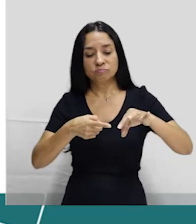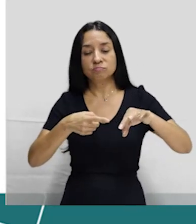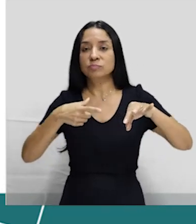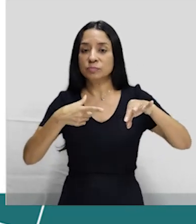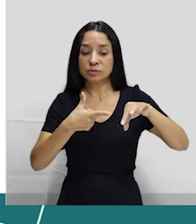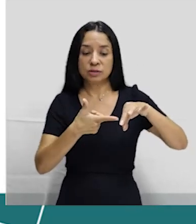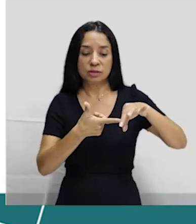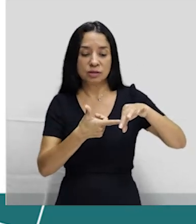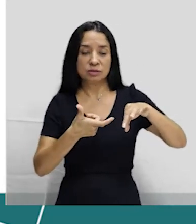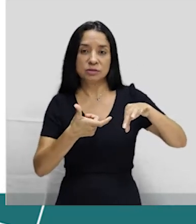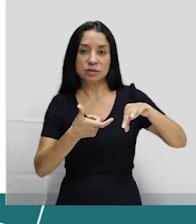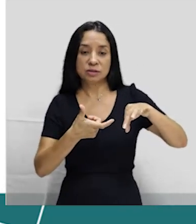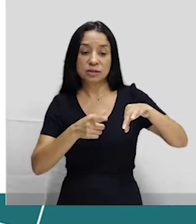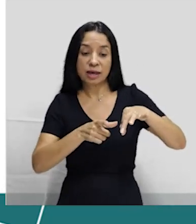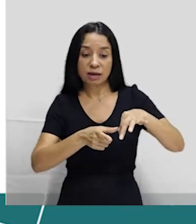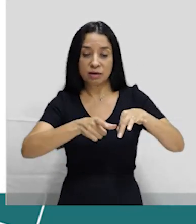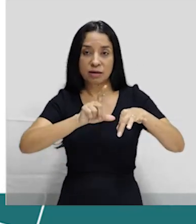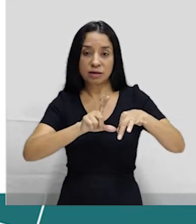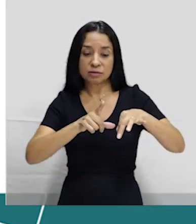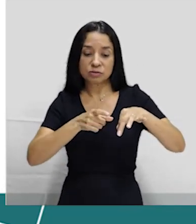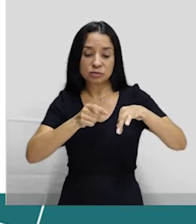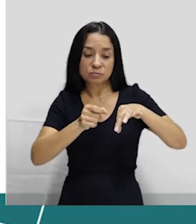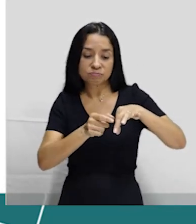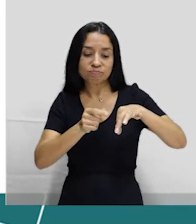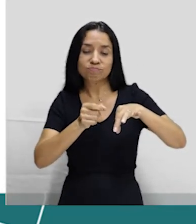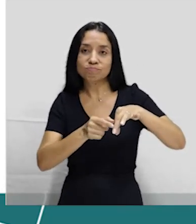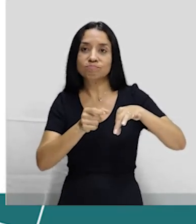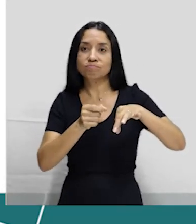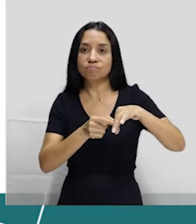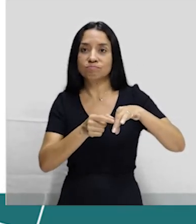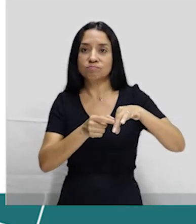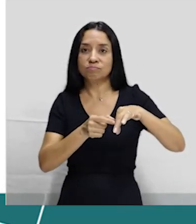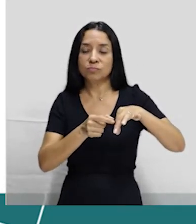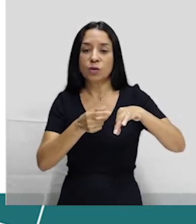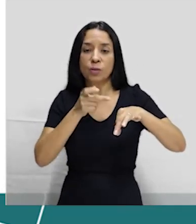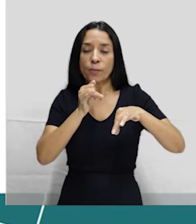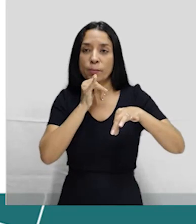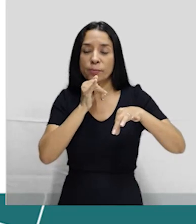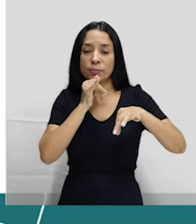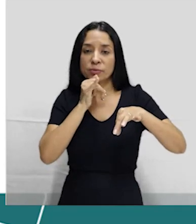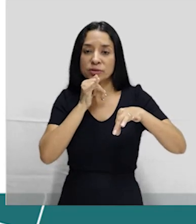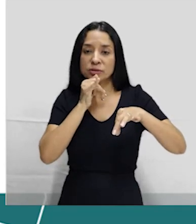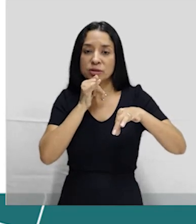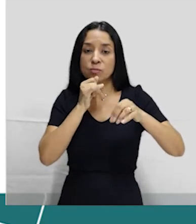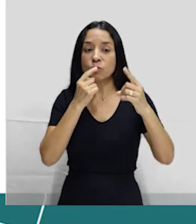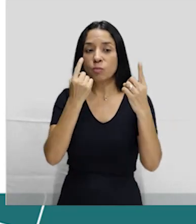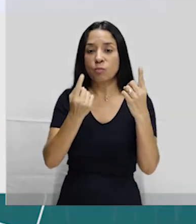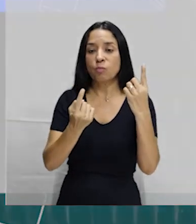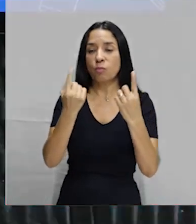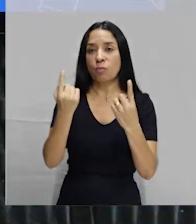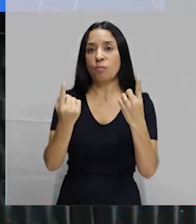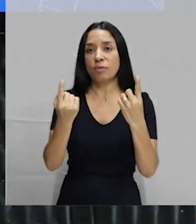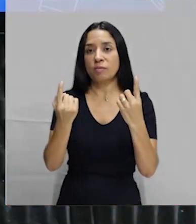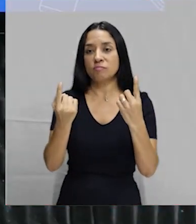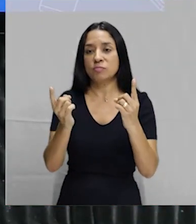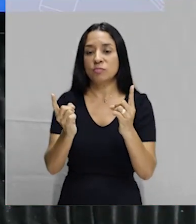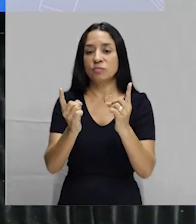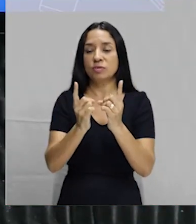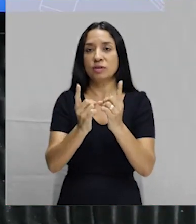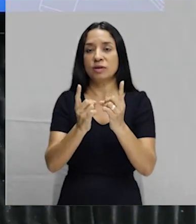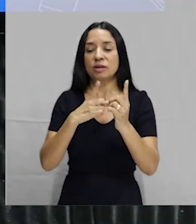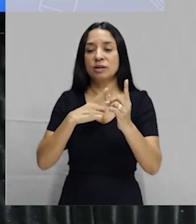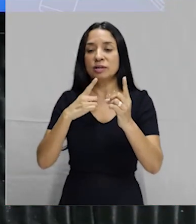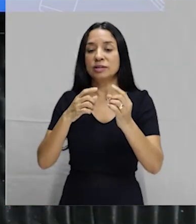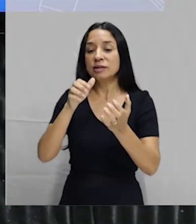do pênis da vagina antes da ejaculação. Digamos que o casal, ele vai ter relação sexual,